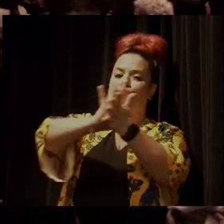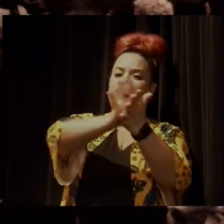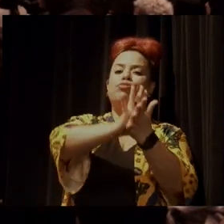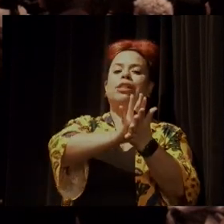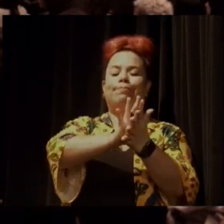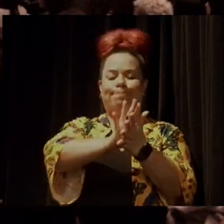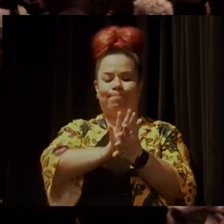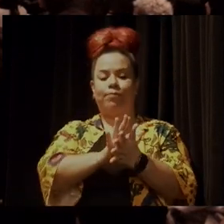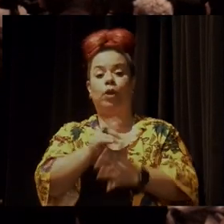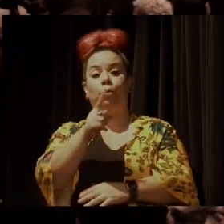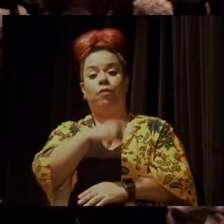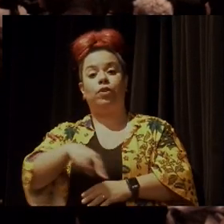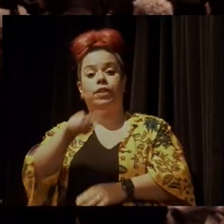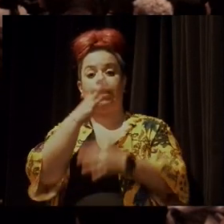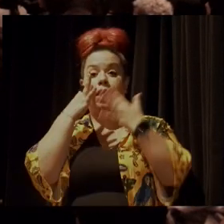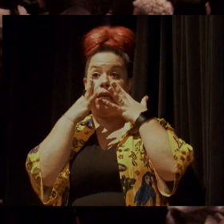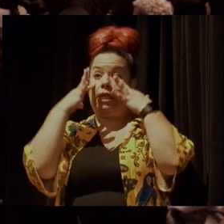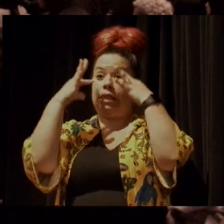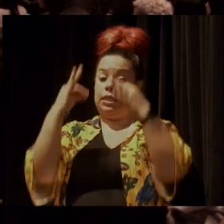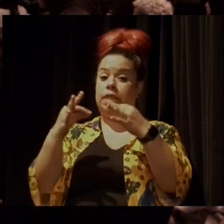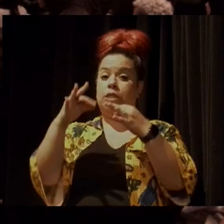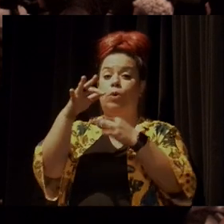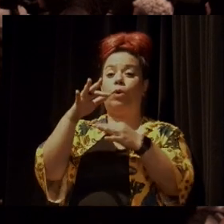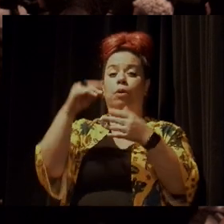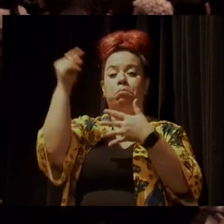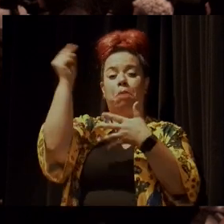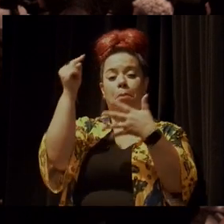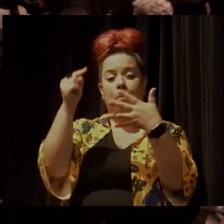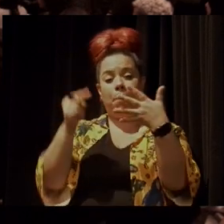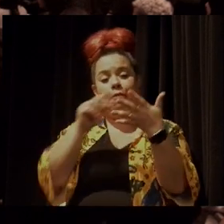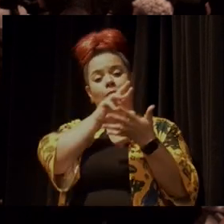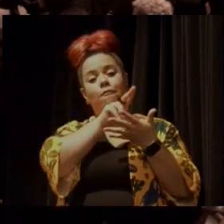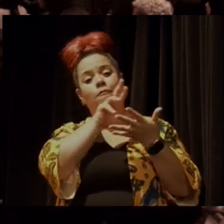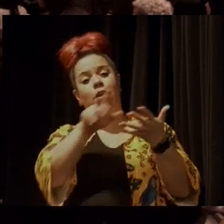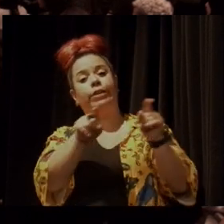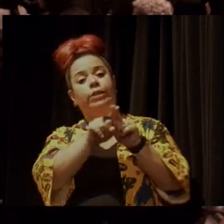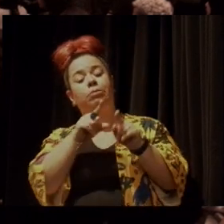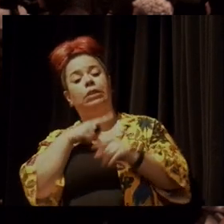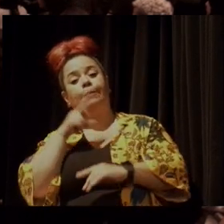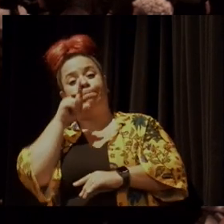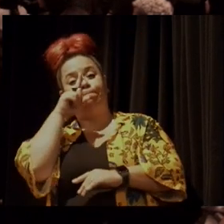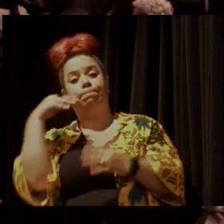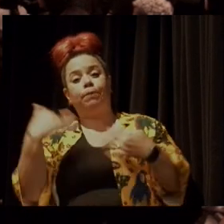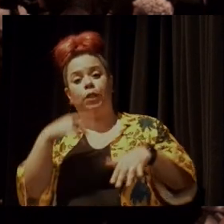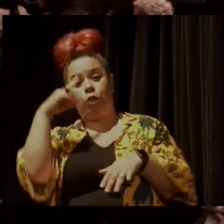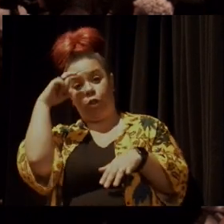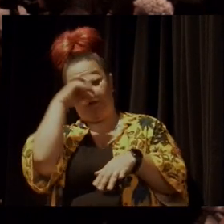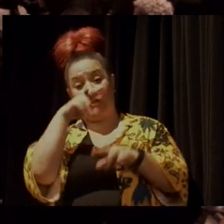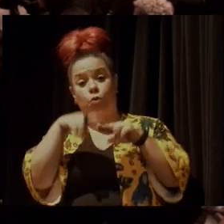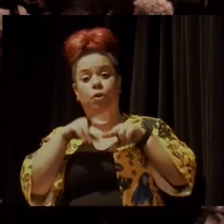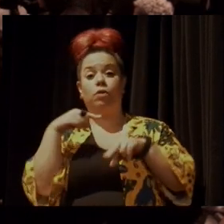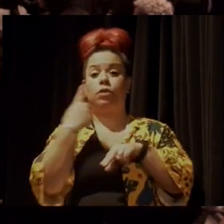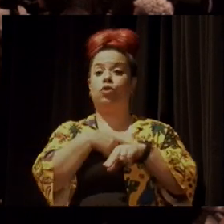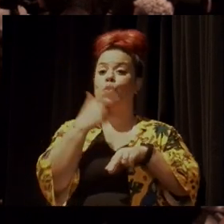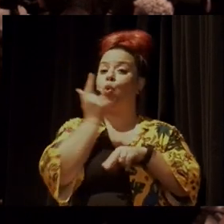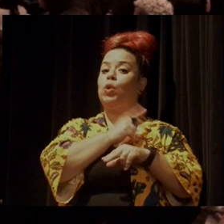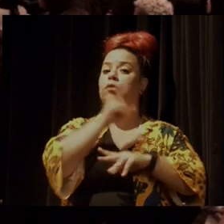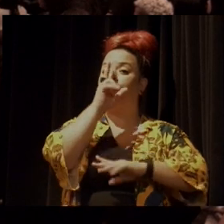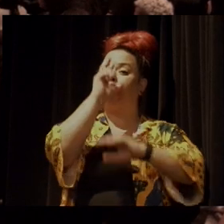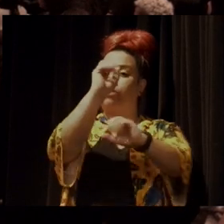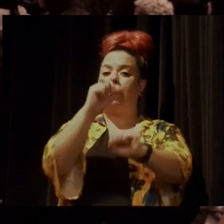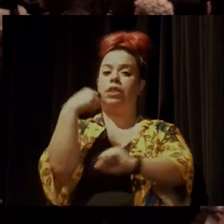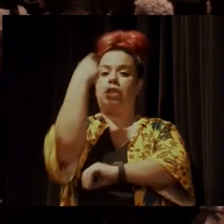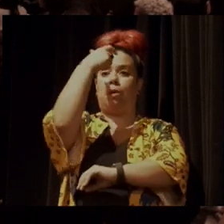atenção para essa dimensão crítica justamente para fortalecer o nosso papel como